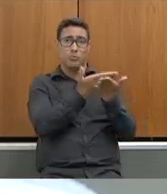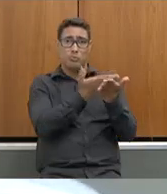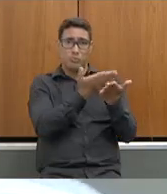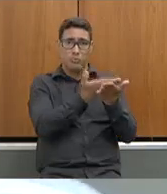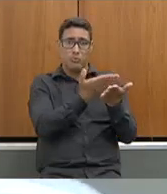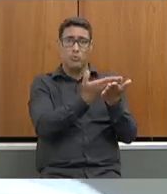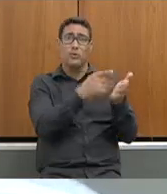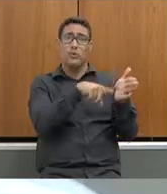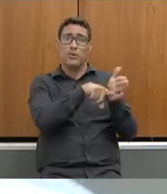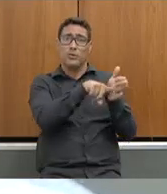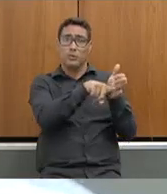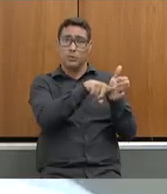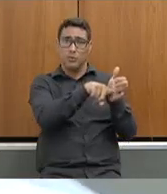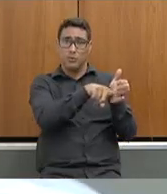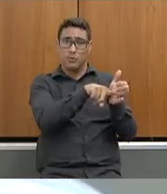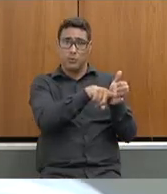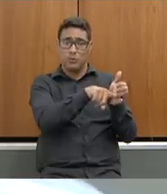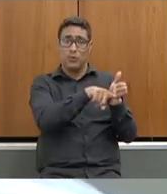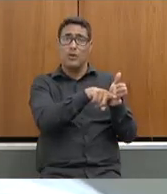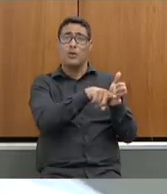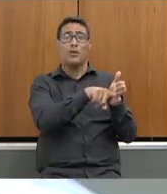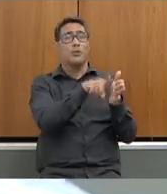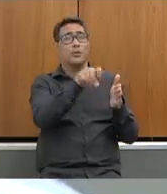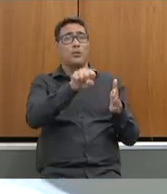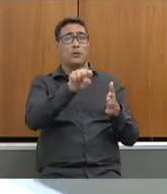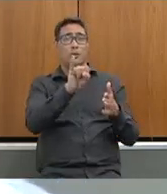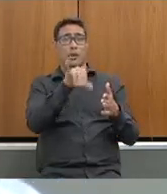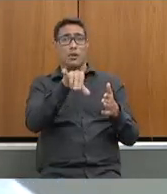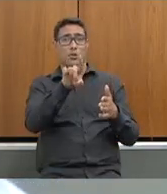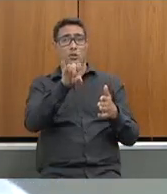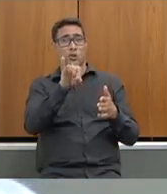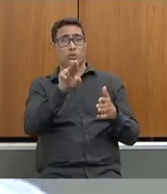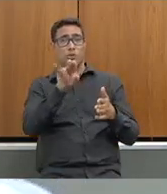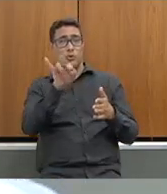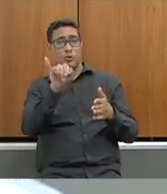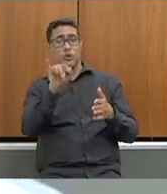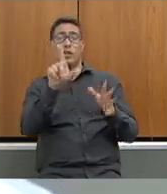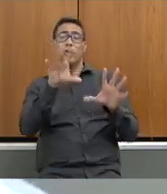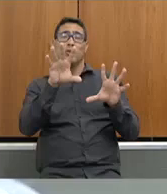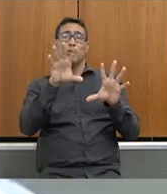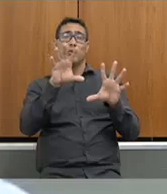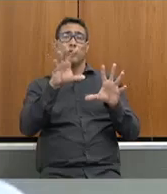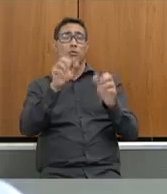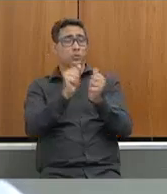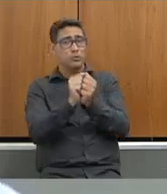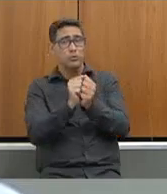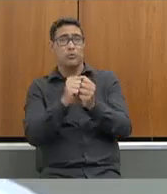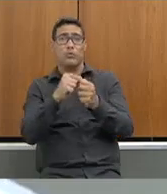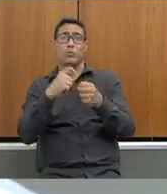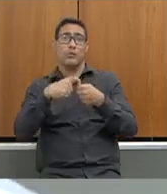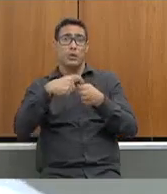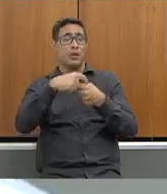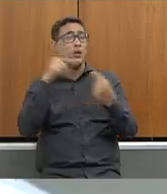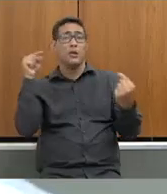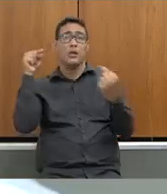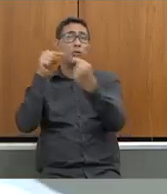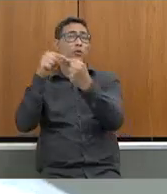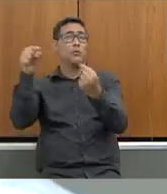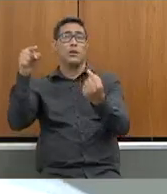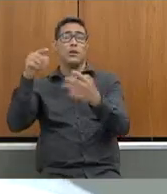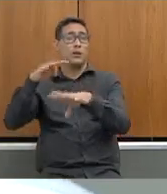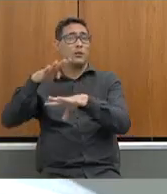pelo pelo CIDUT junto com os parceiros que não batem com as contas que